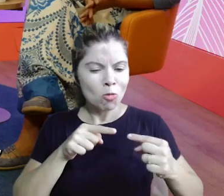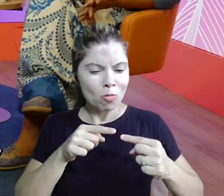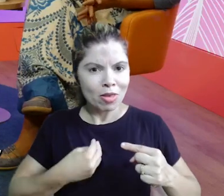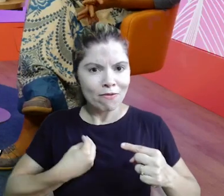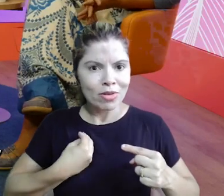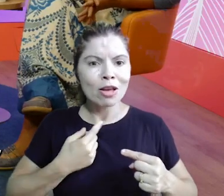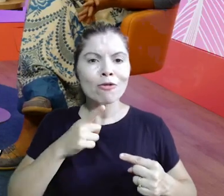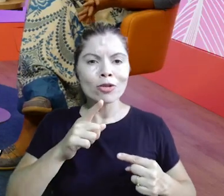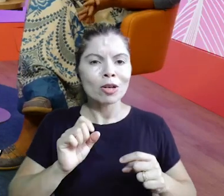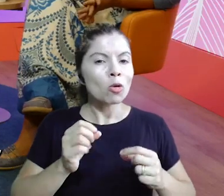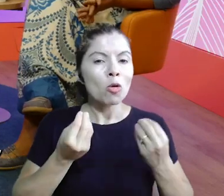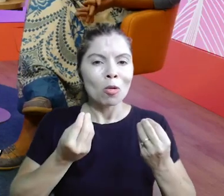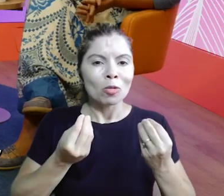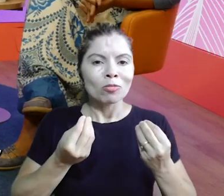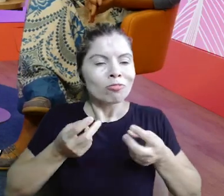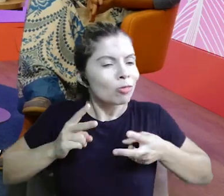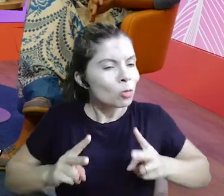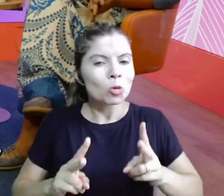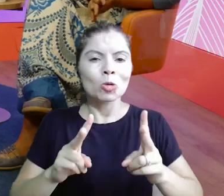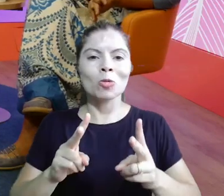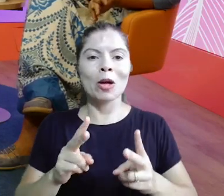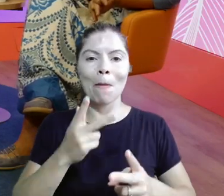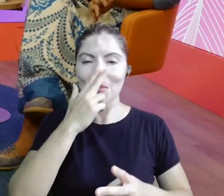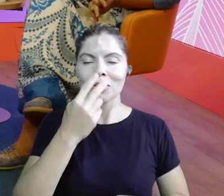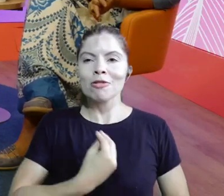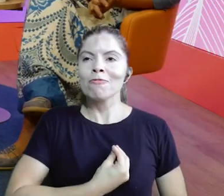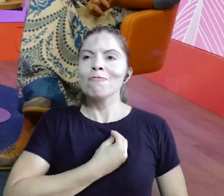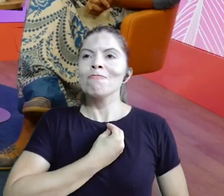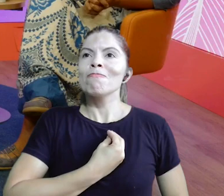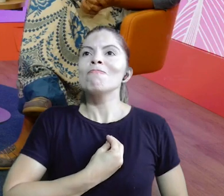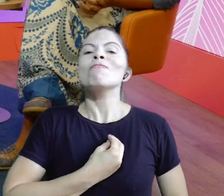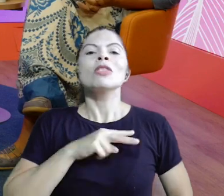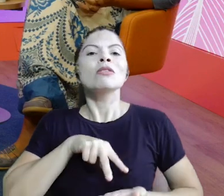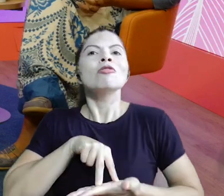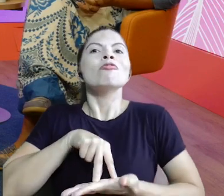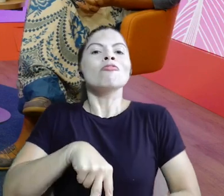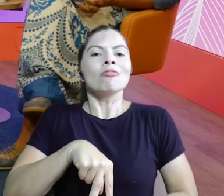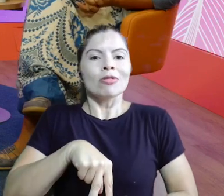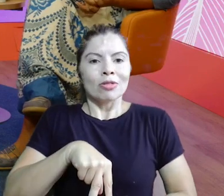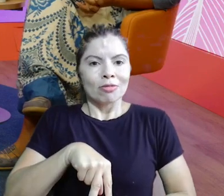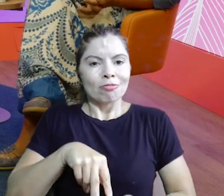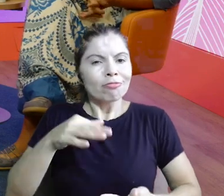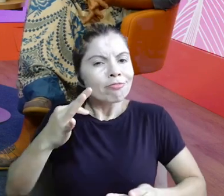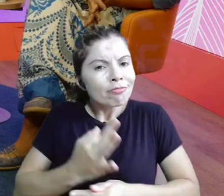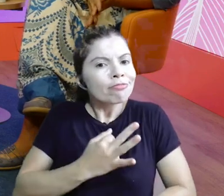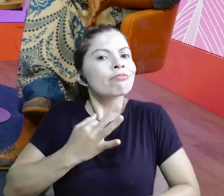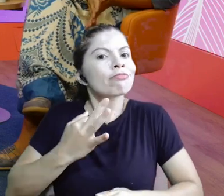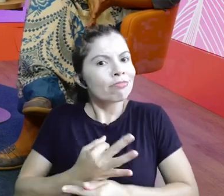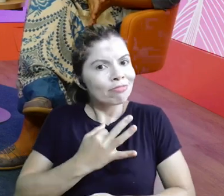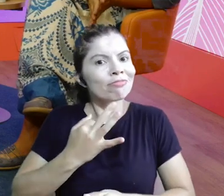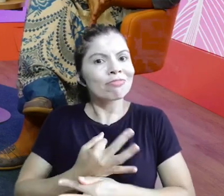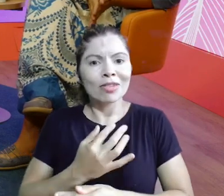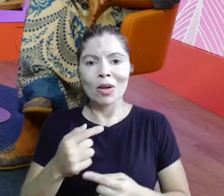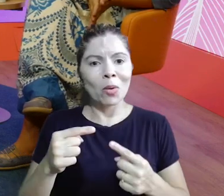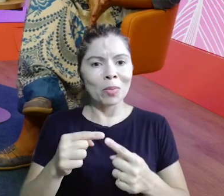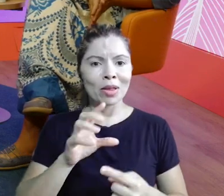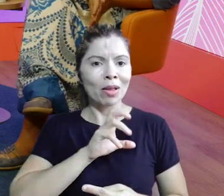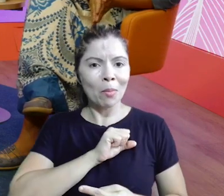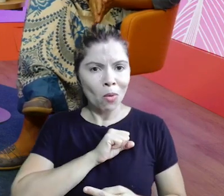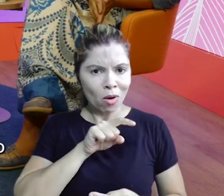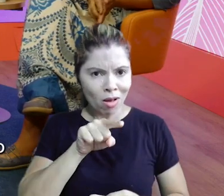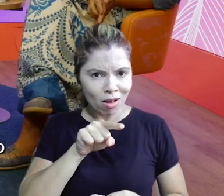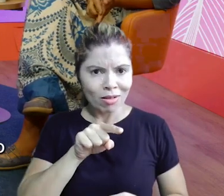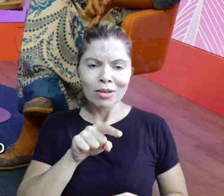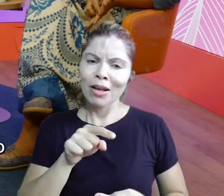sentido na tua vida, você vai resistir. Sim. Porque empreender é resistir. E resistir com aquilo que você